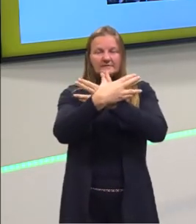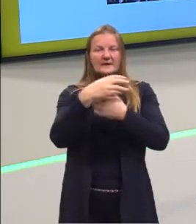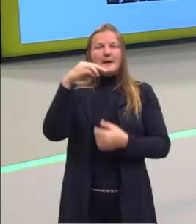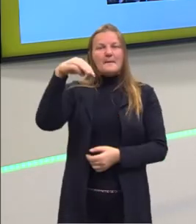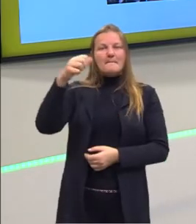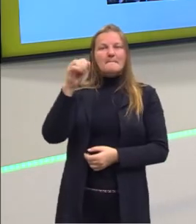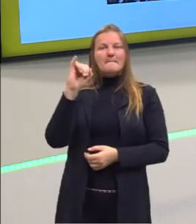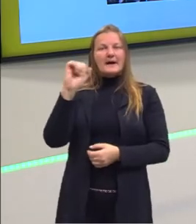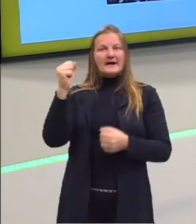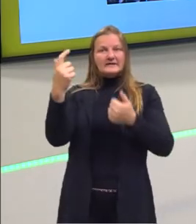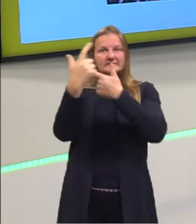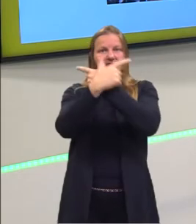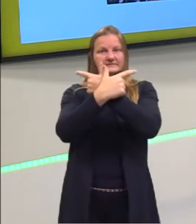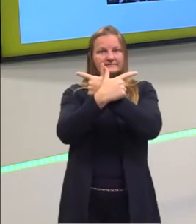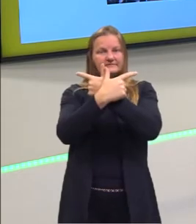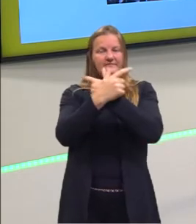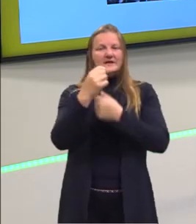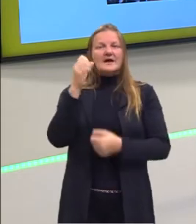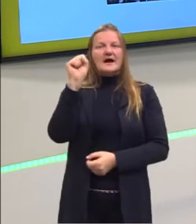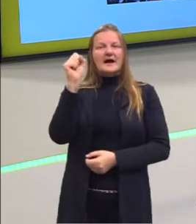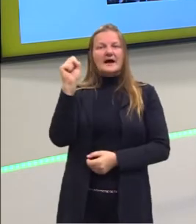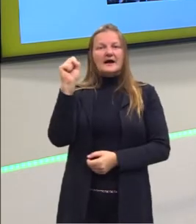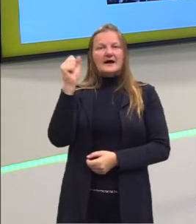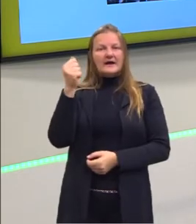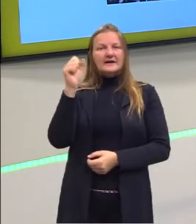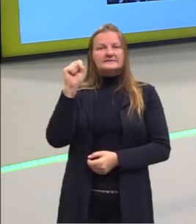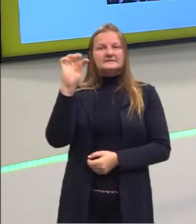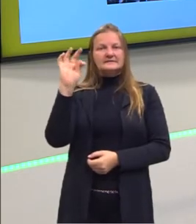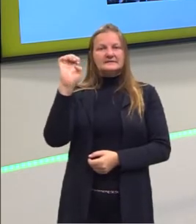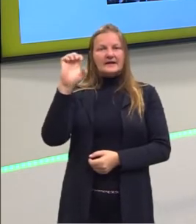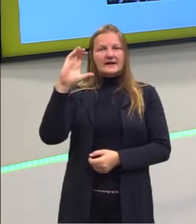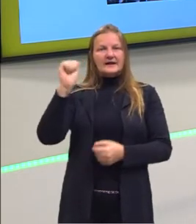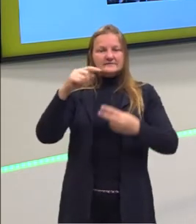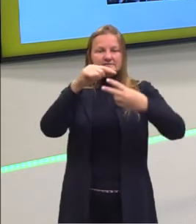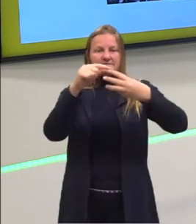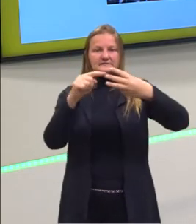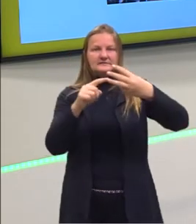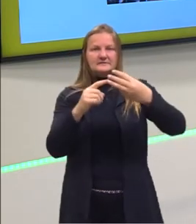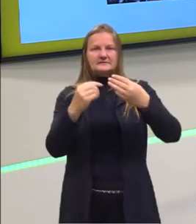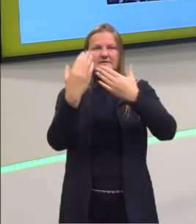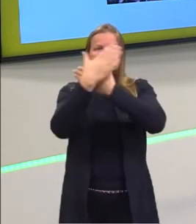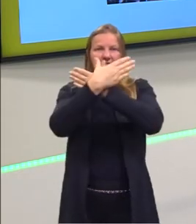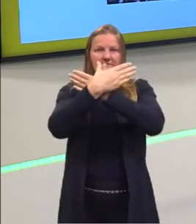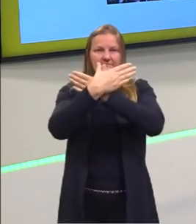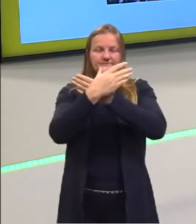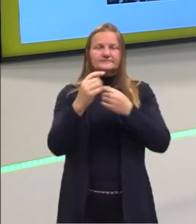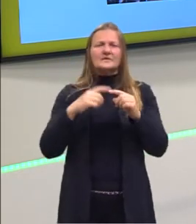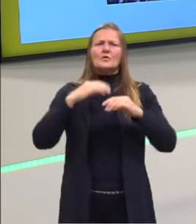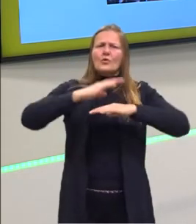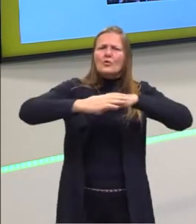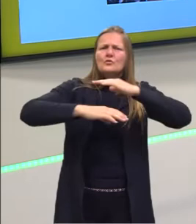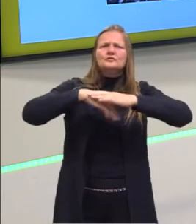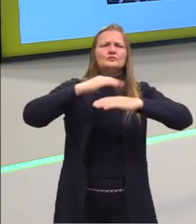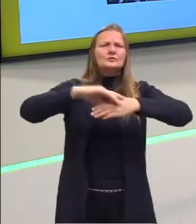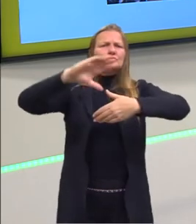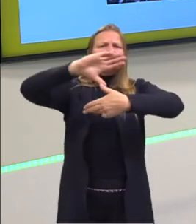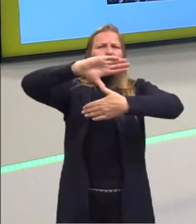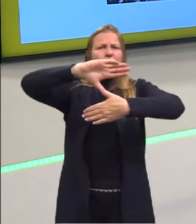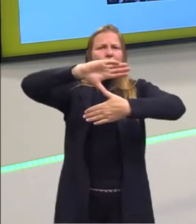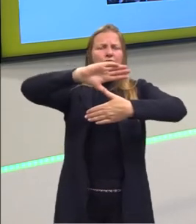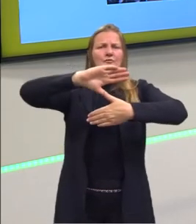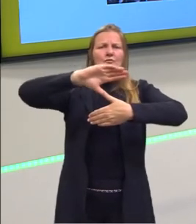essa característica desses povos pré-colombianos que construíram aqui alguns